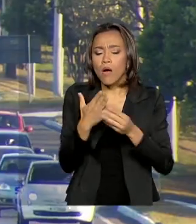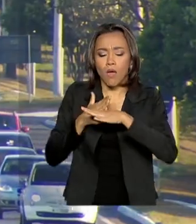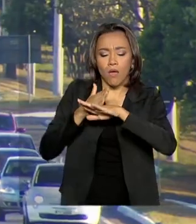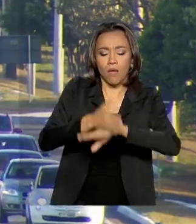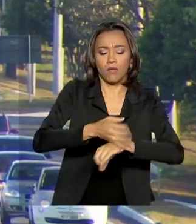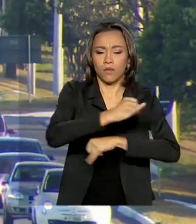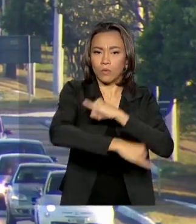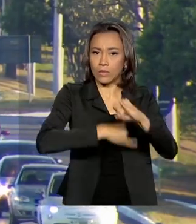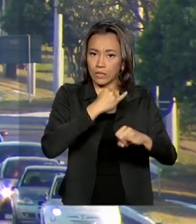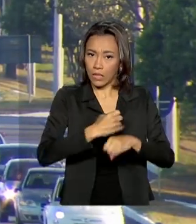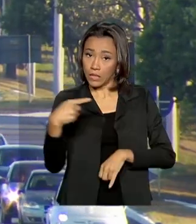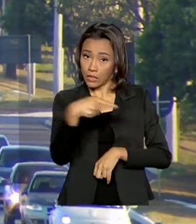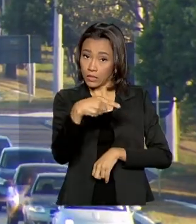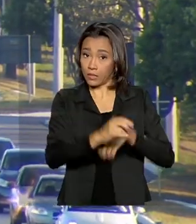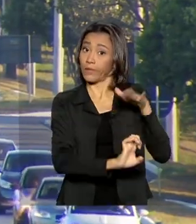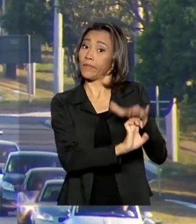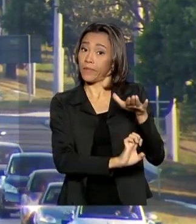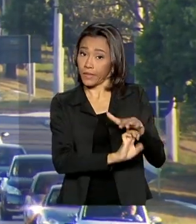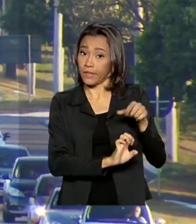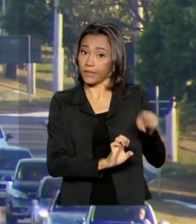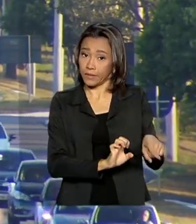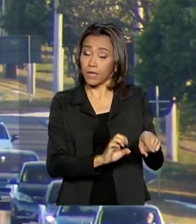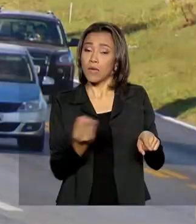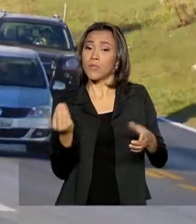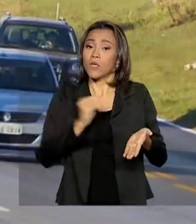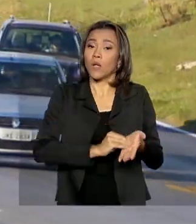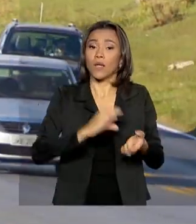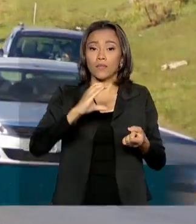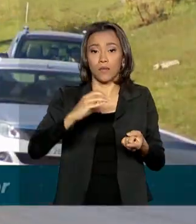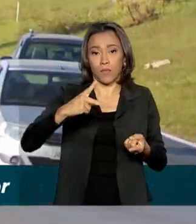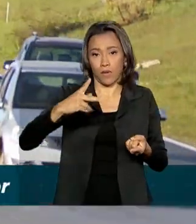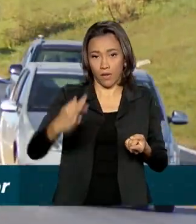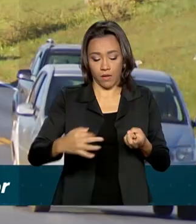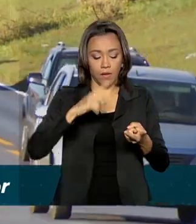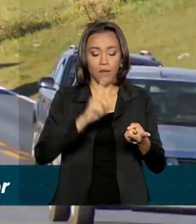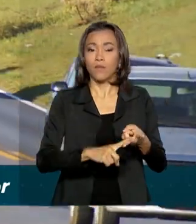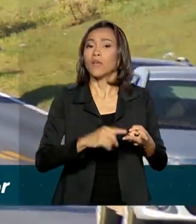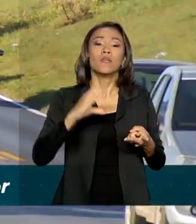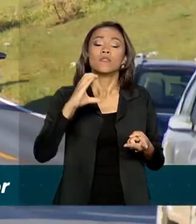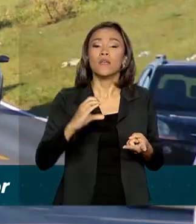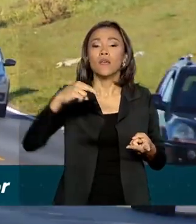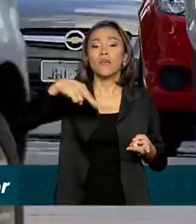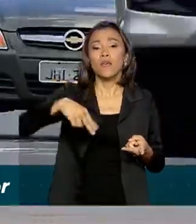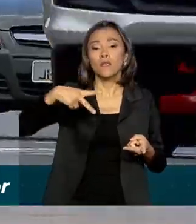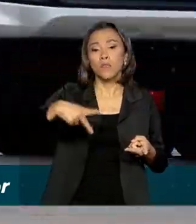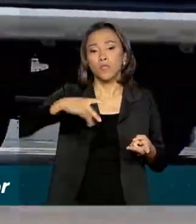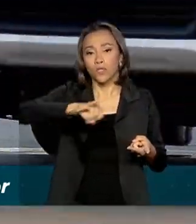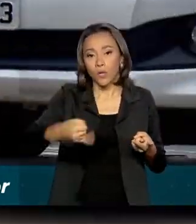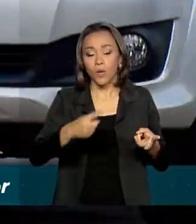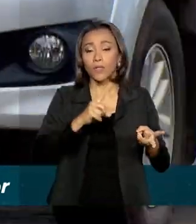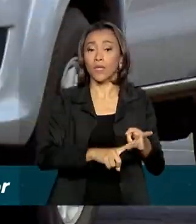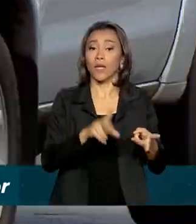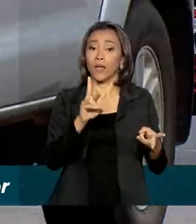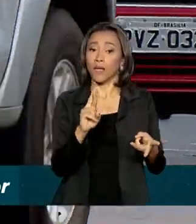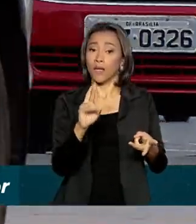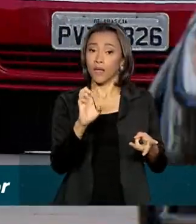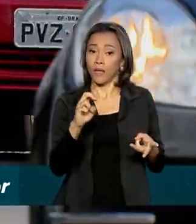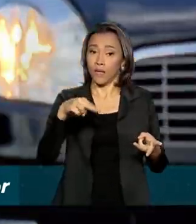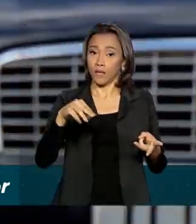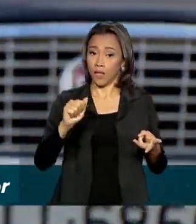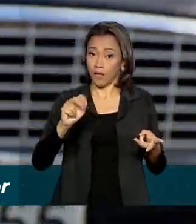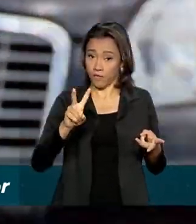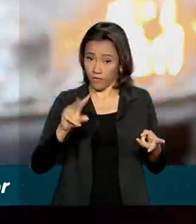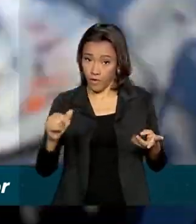seguradora líder. É preciso informar CPF ou CNPJ, renovando o veículo, e-mail, telefone, data em que foi